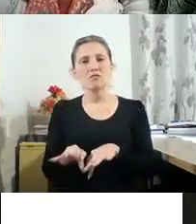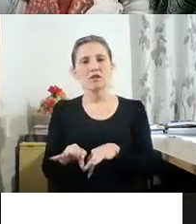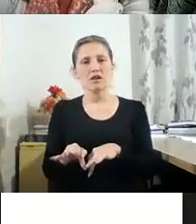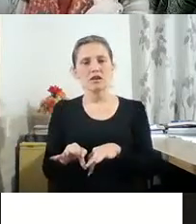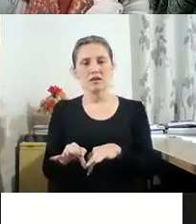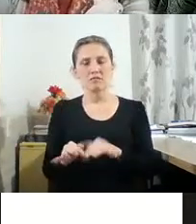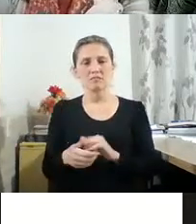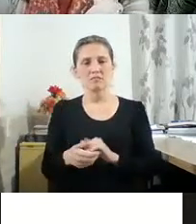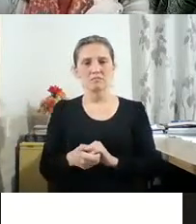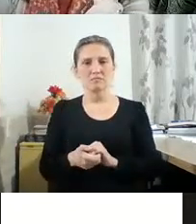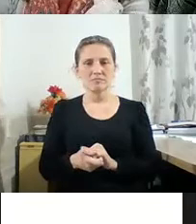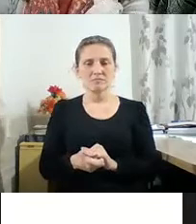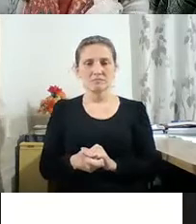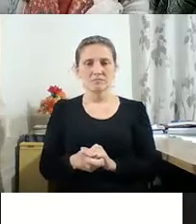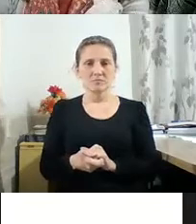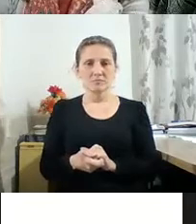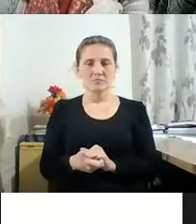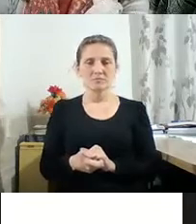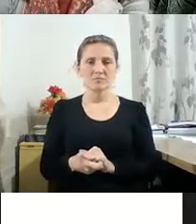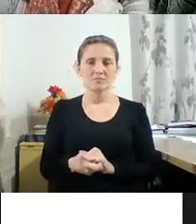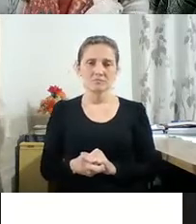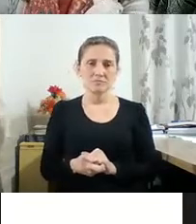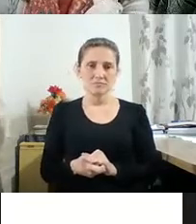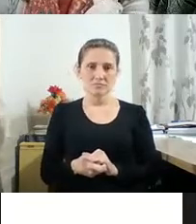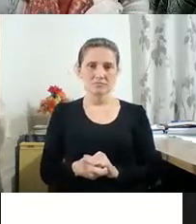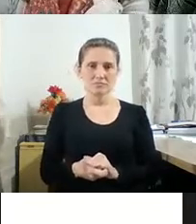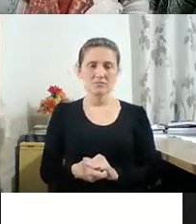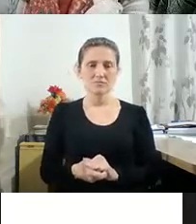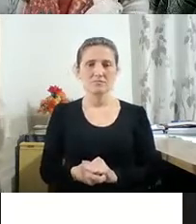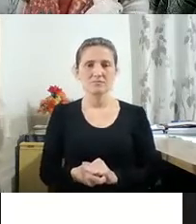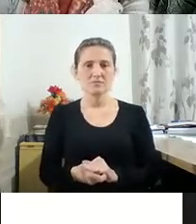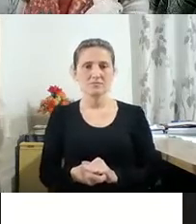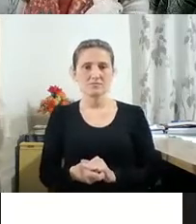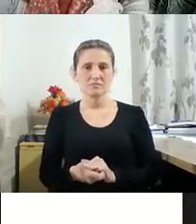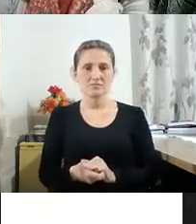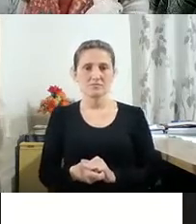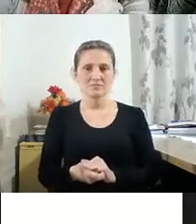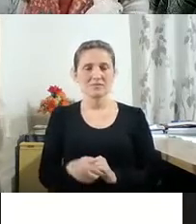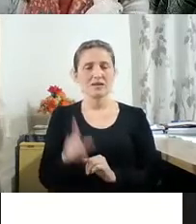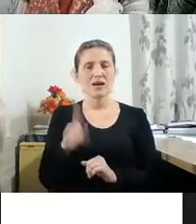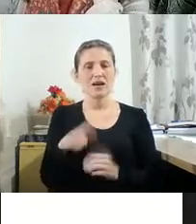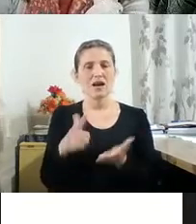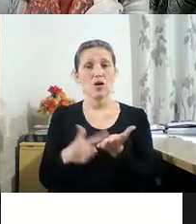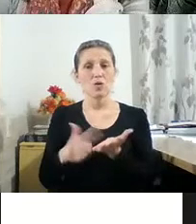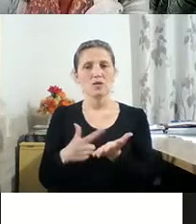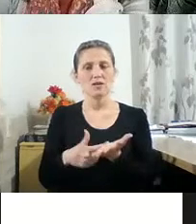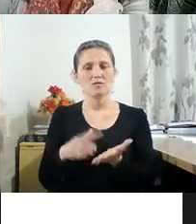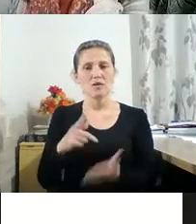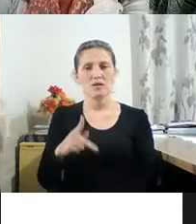E como diz o Boris, é um livro quase premonitório, de tão atual que ele é.